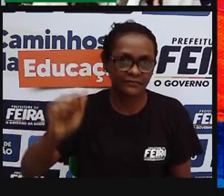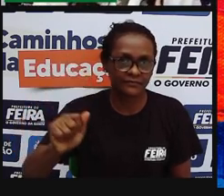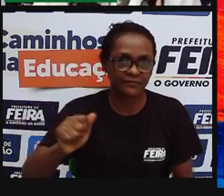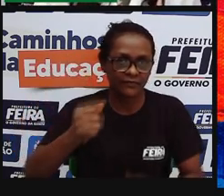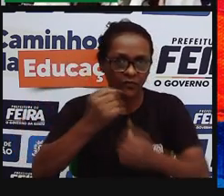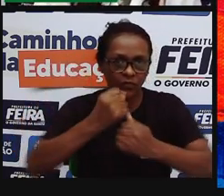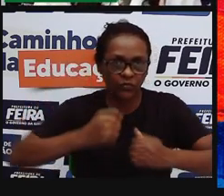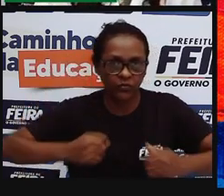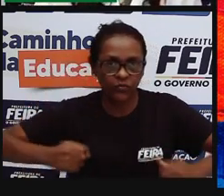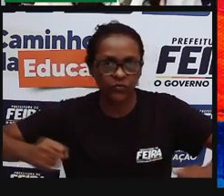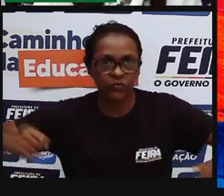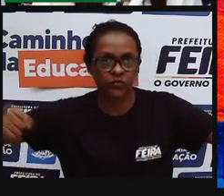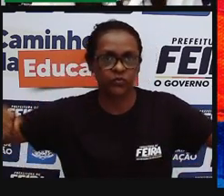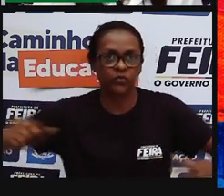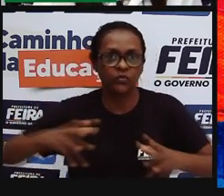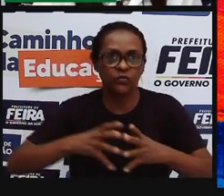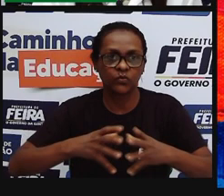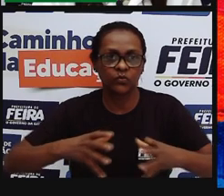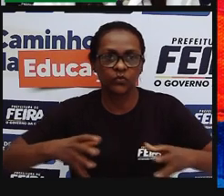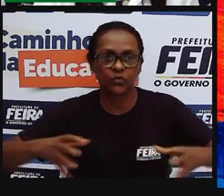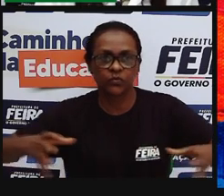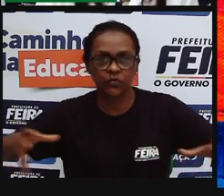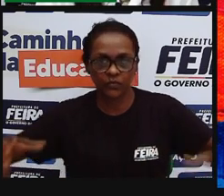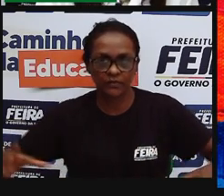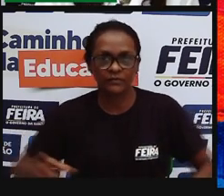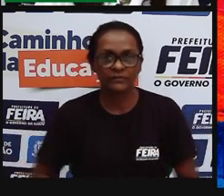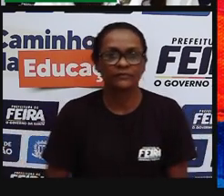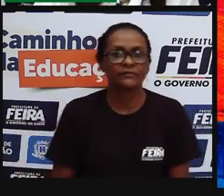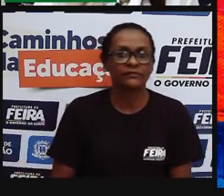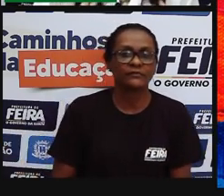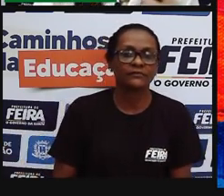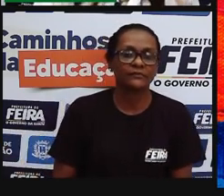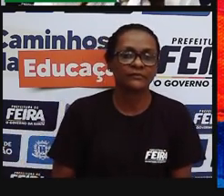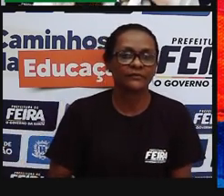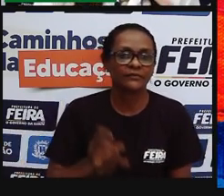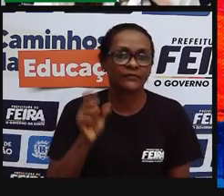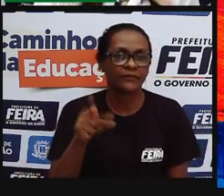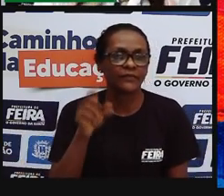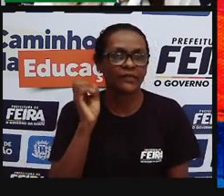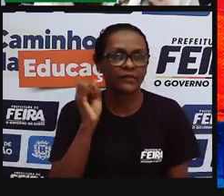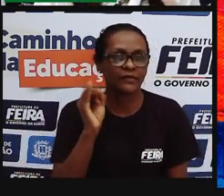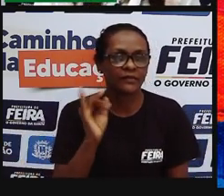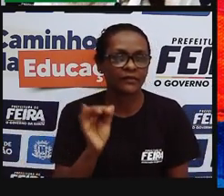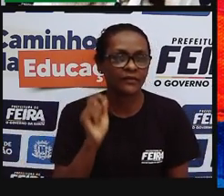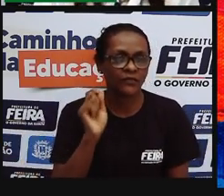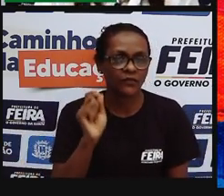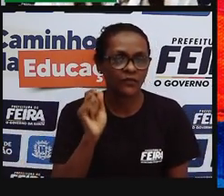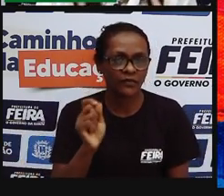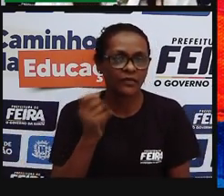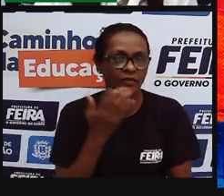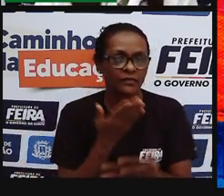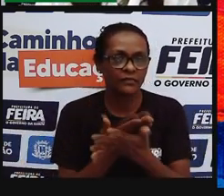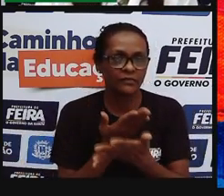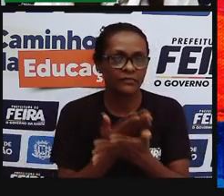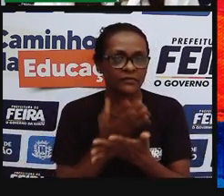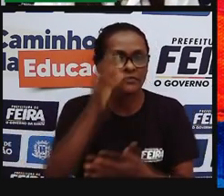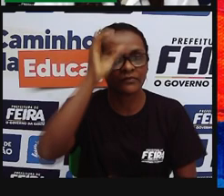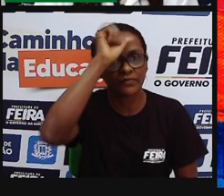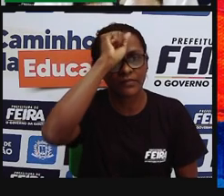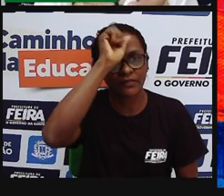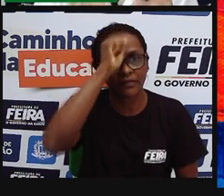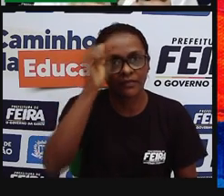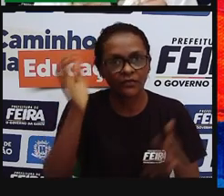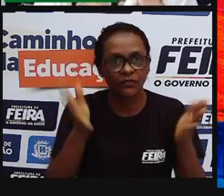fatores abióticos, e nós vimos o quê? Dentro dessa visão, desse conceito mais amplo, né,